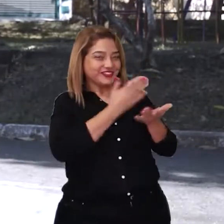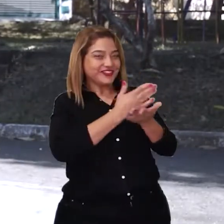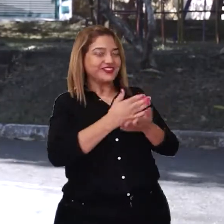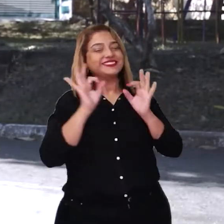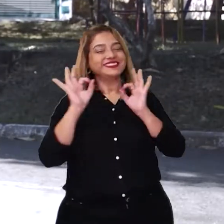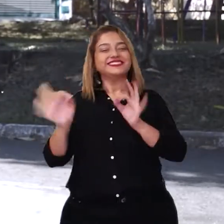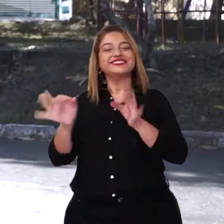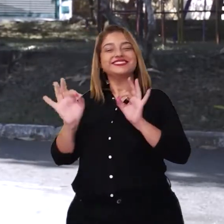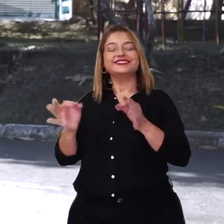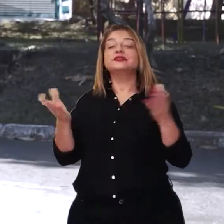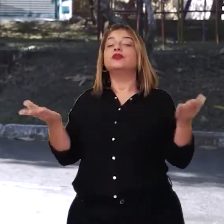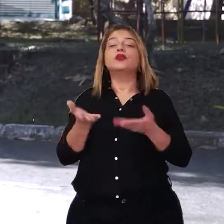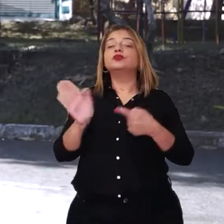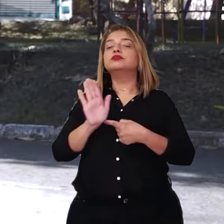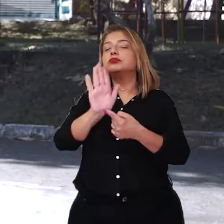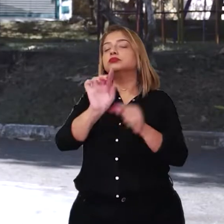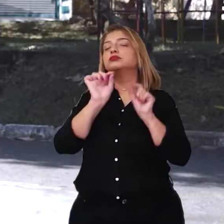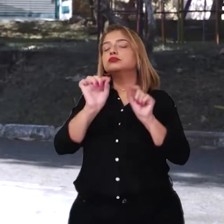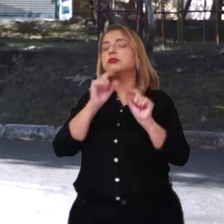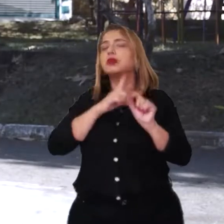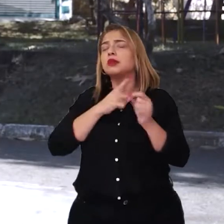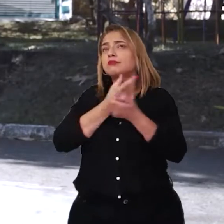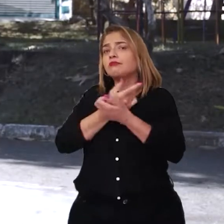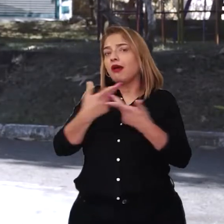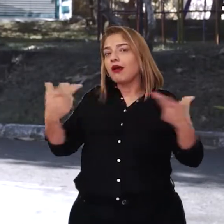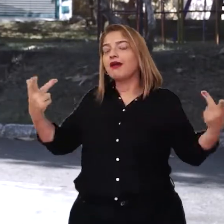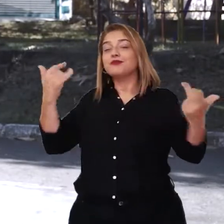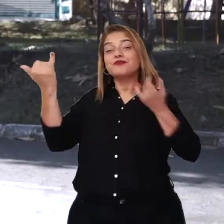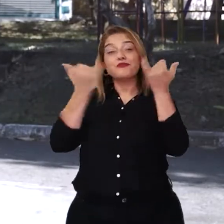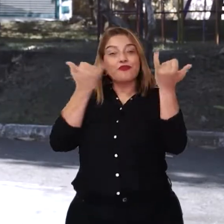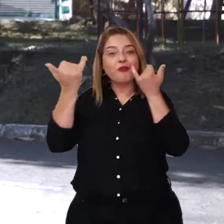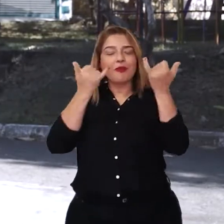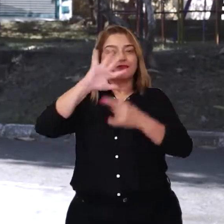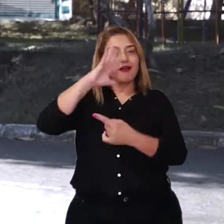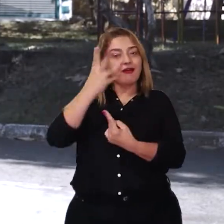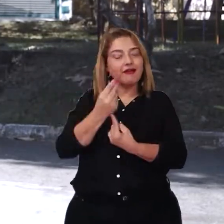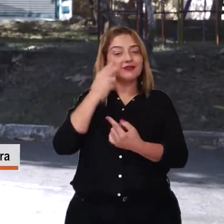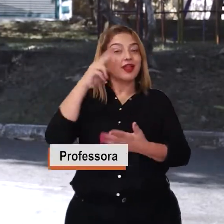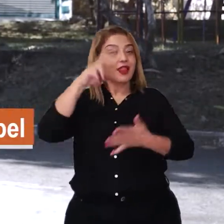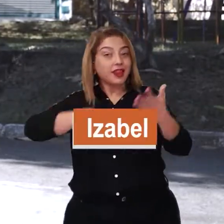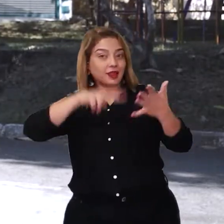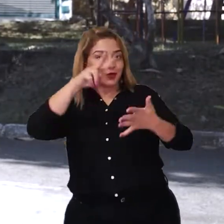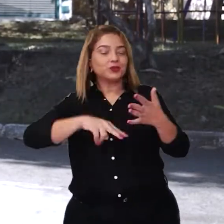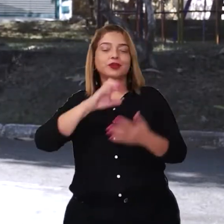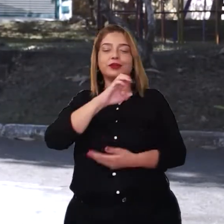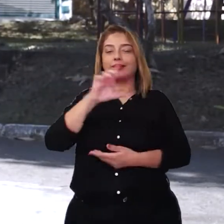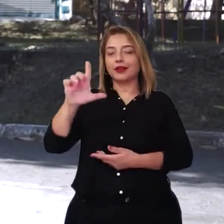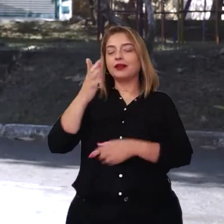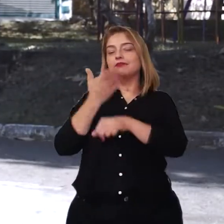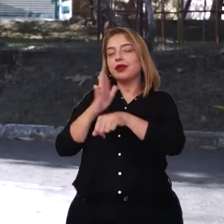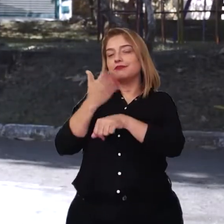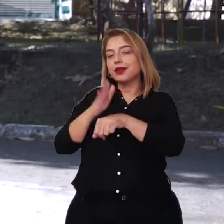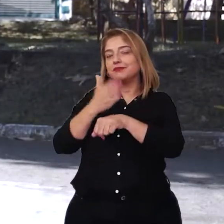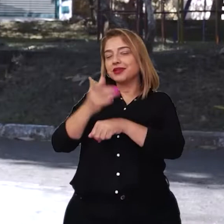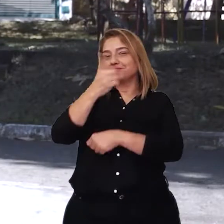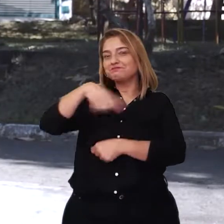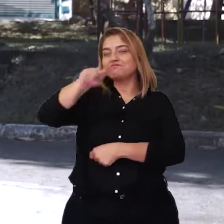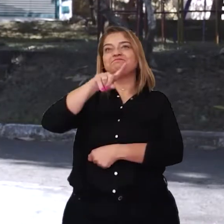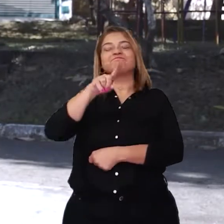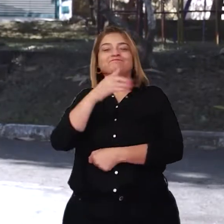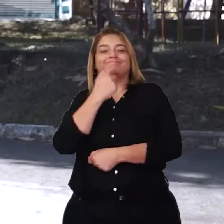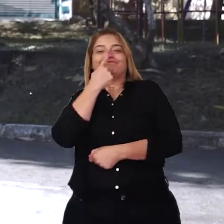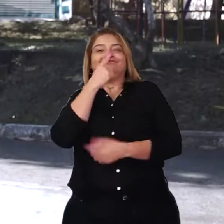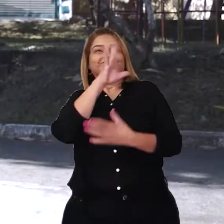Isabel. E o programa de hoje está cheio de informações, arte, leitura e, claro, práticas que inspiram. Sim,